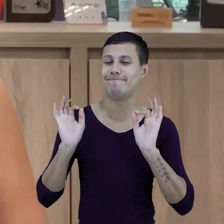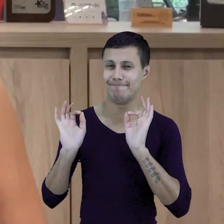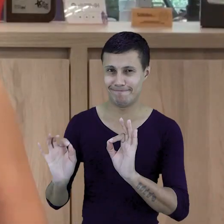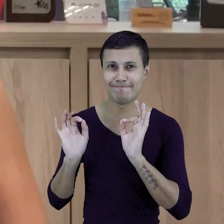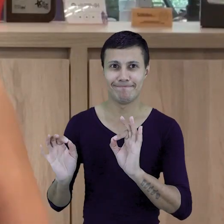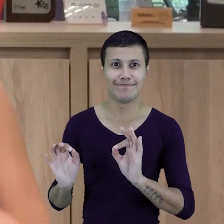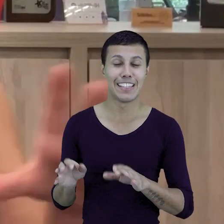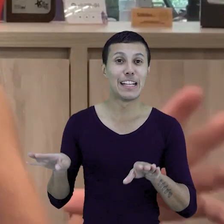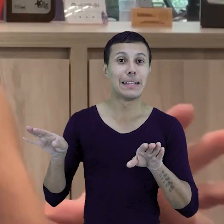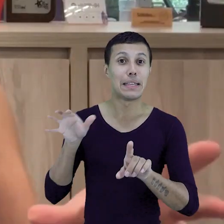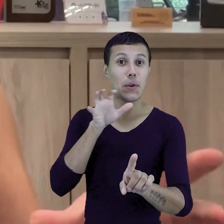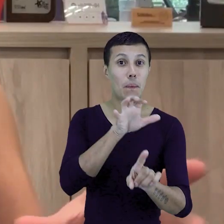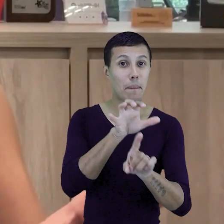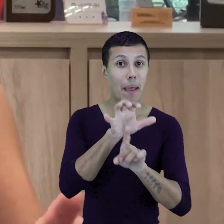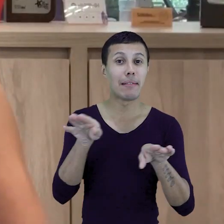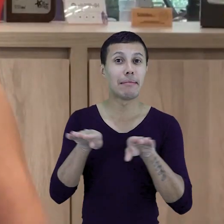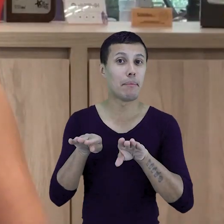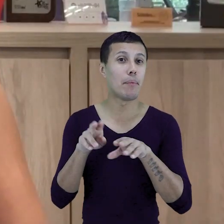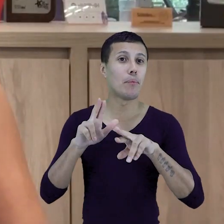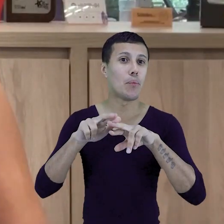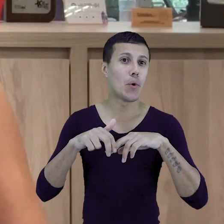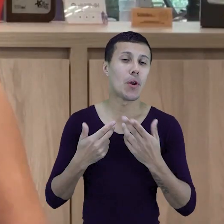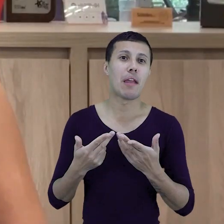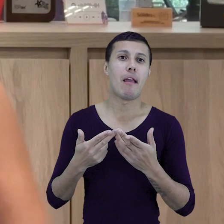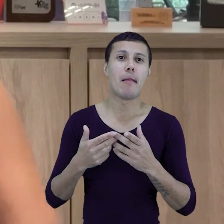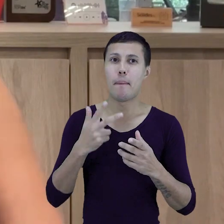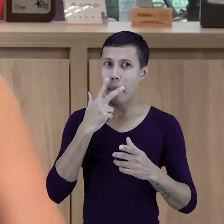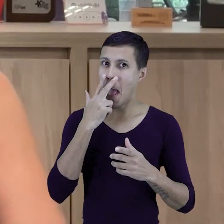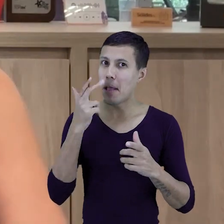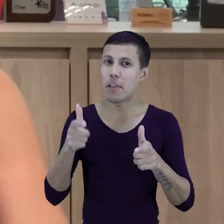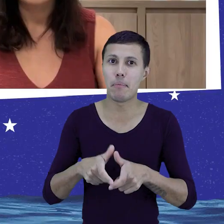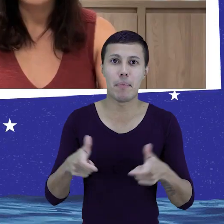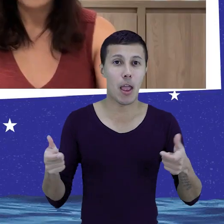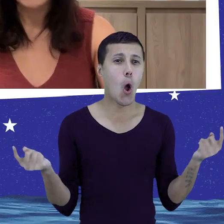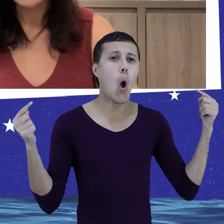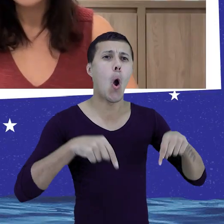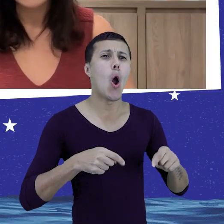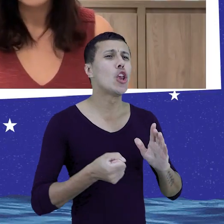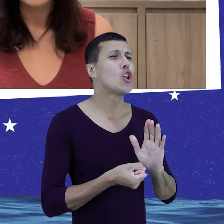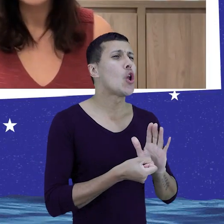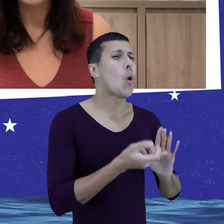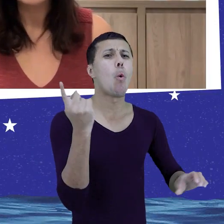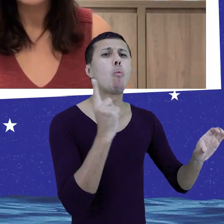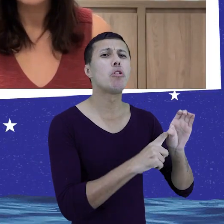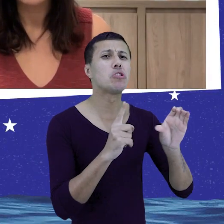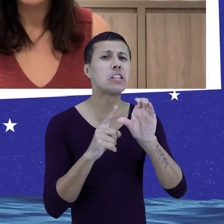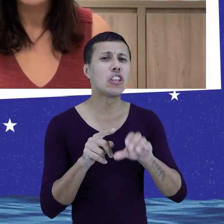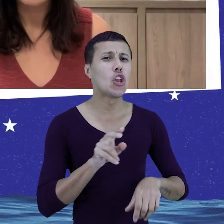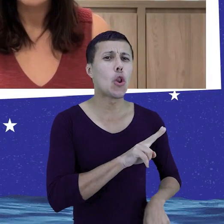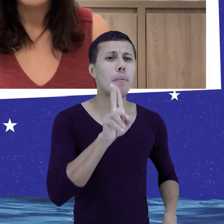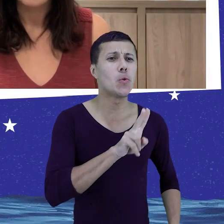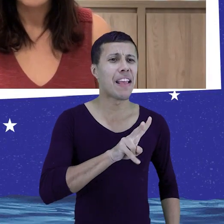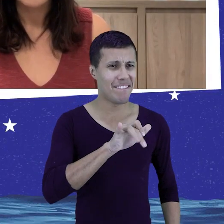Exatamente. E o impacto, né? Ele fica cada vez maior, assim. Hoje vocês estão com quantas vidas que